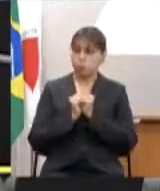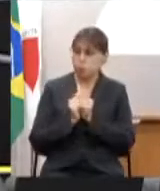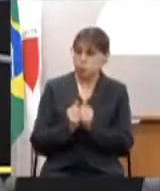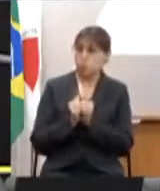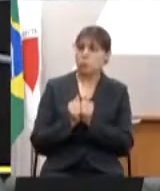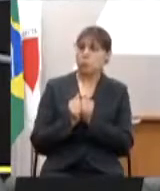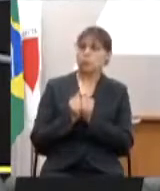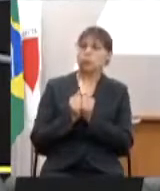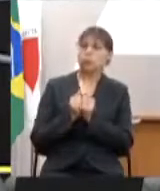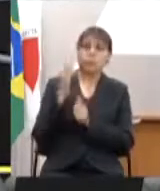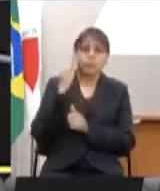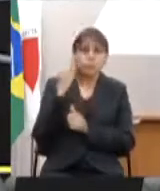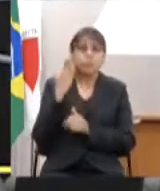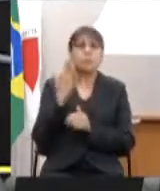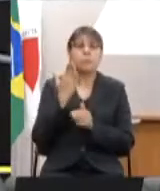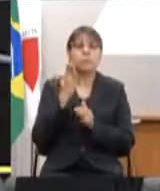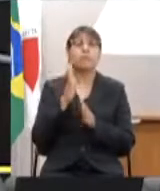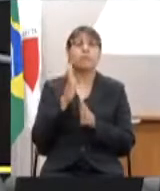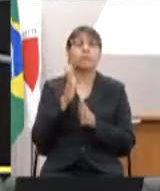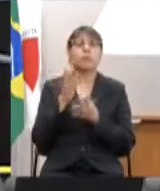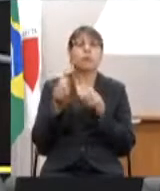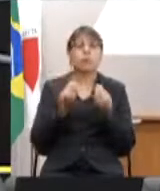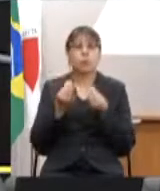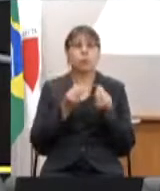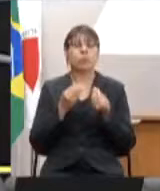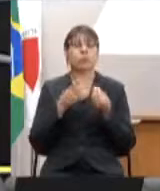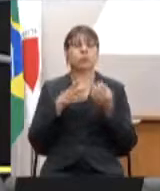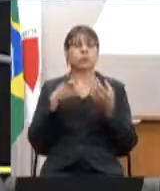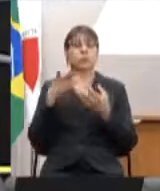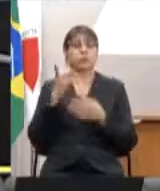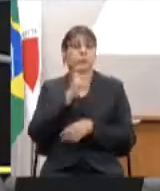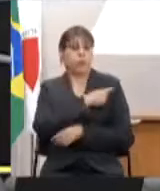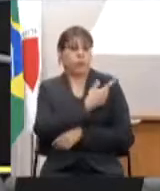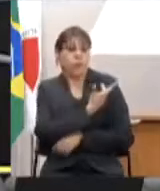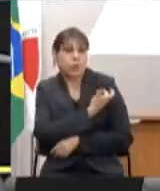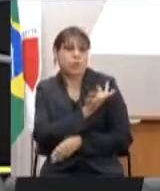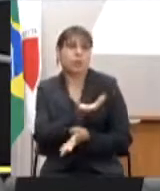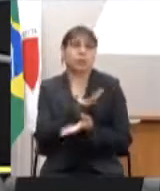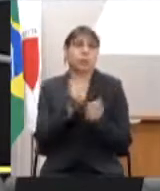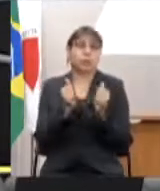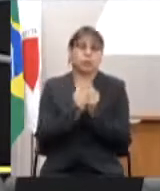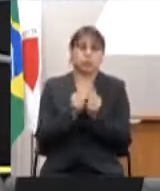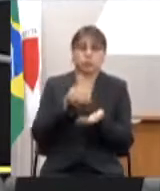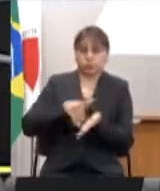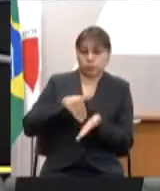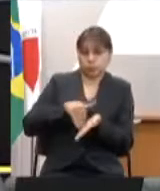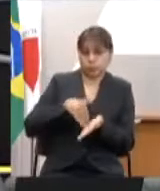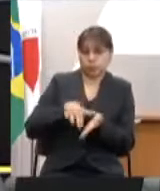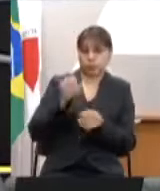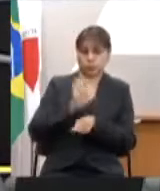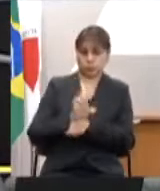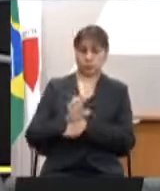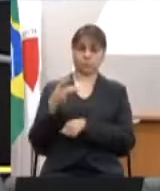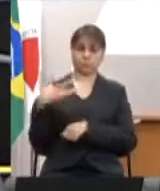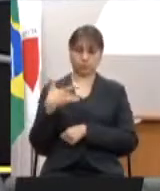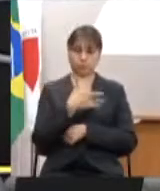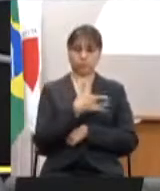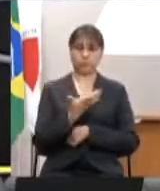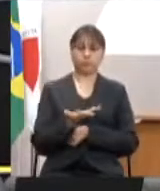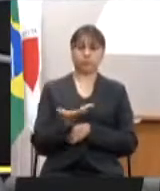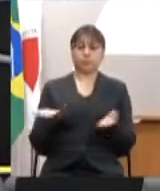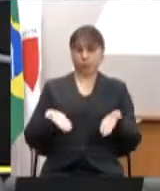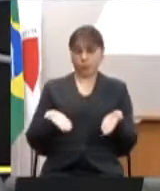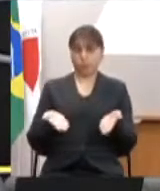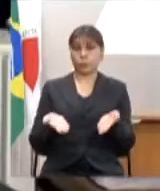sobre vacina e o posicionamento dos secretários estaduais de saúde em relação a isso. hoje, do ponto de